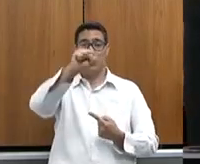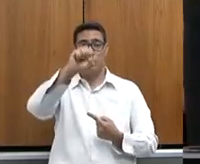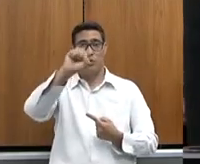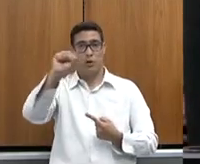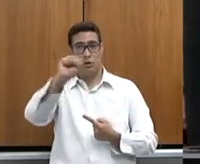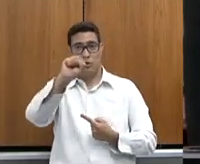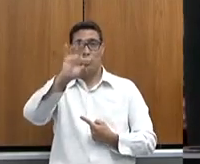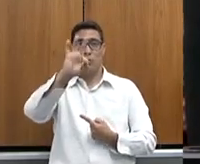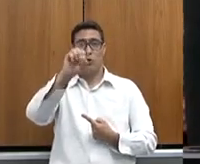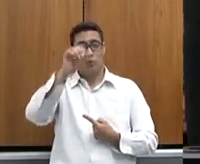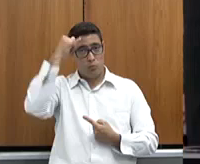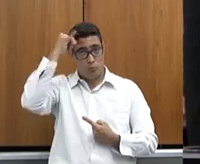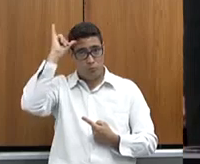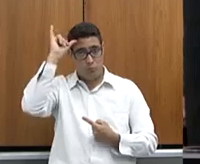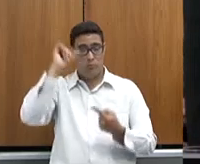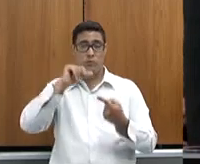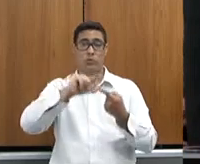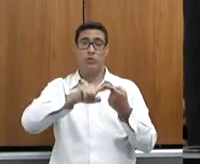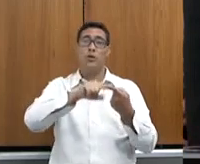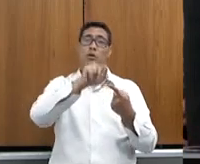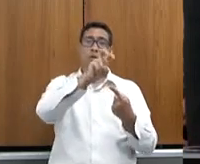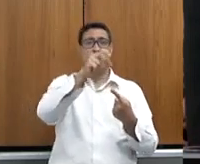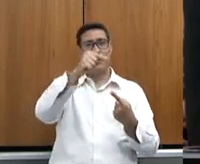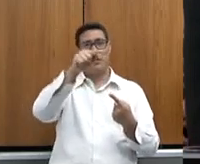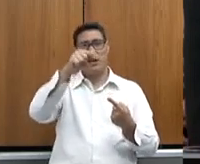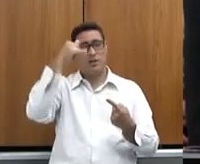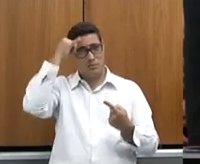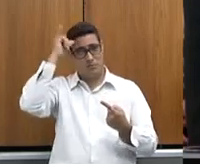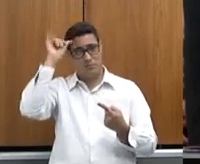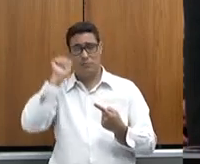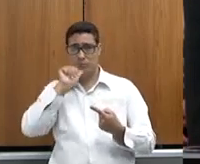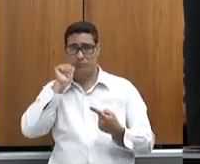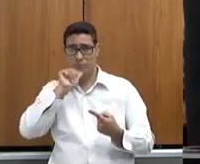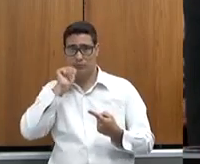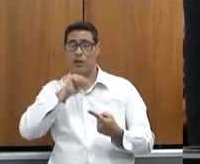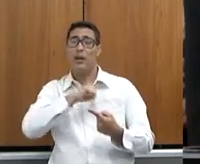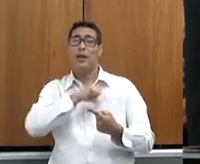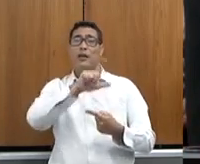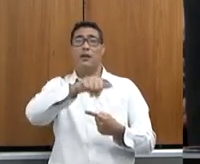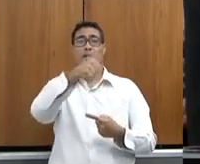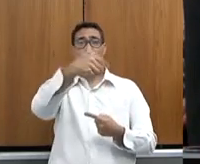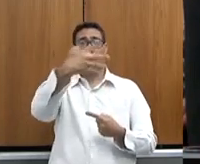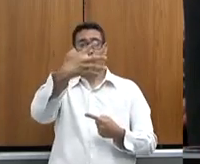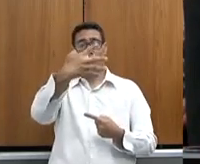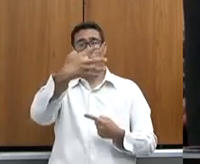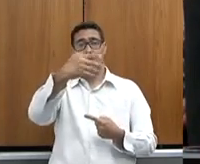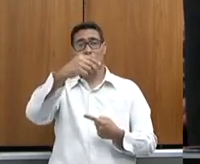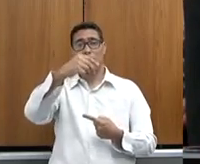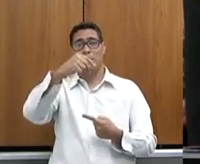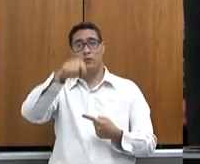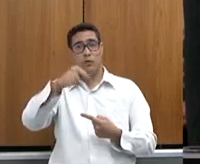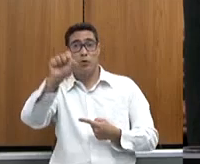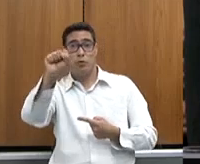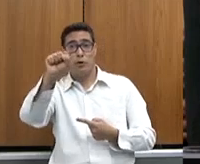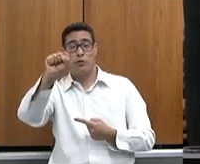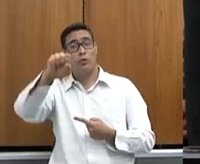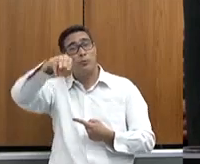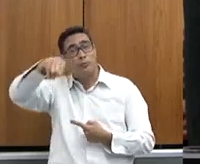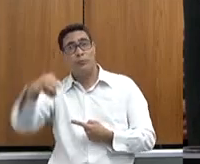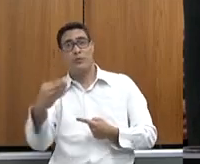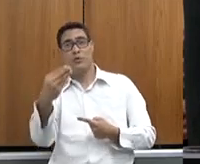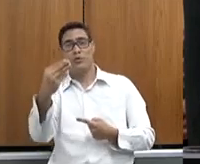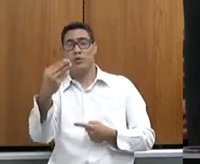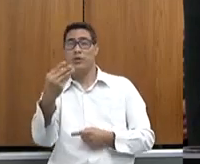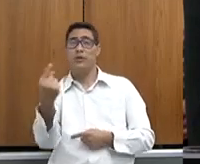touros e 59 fêmeas. No total, foram movimentados 14,8 milhões. Na roça, temos um